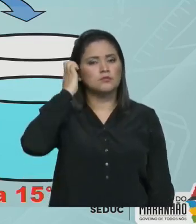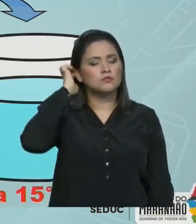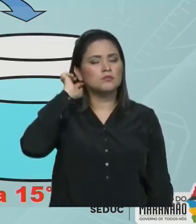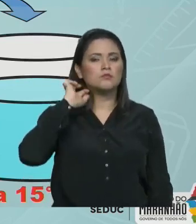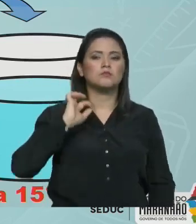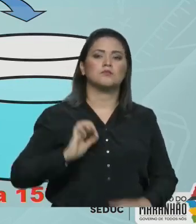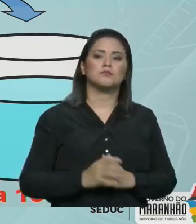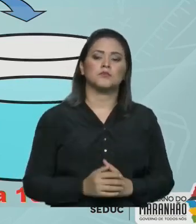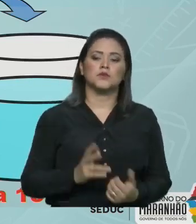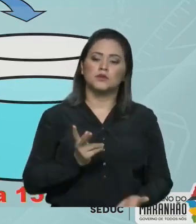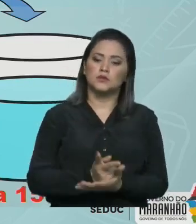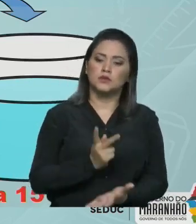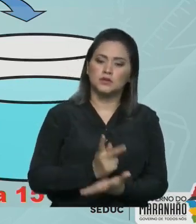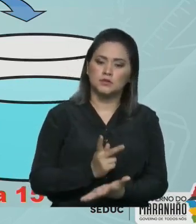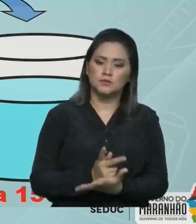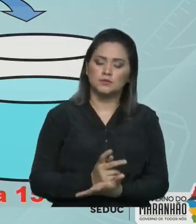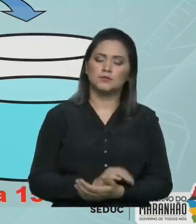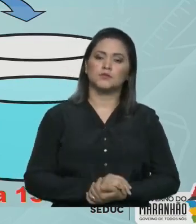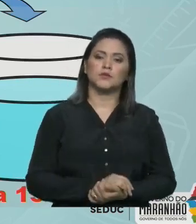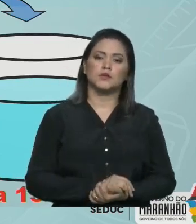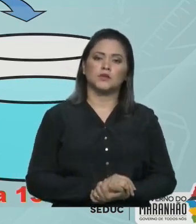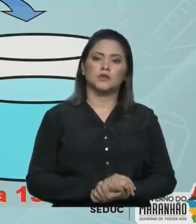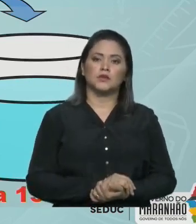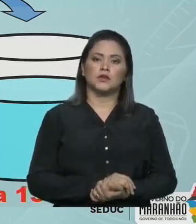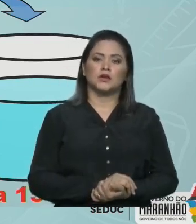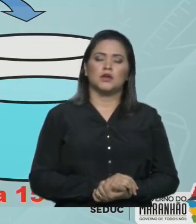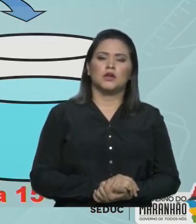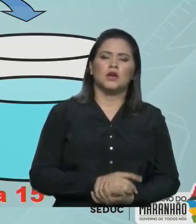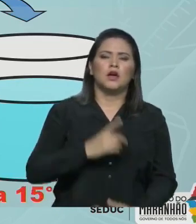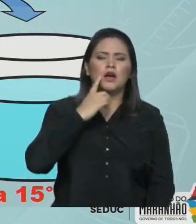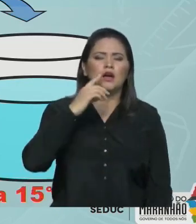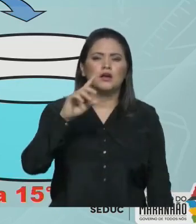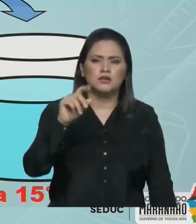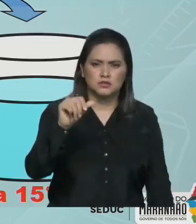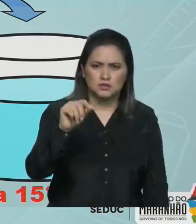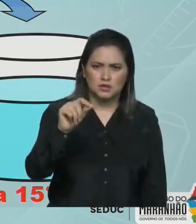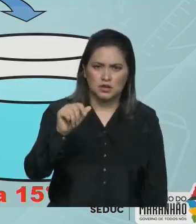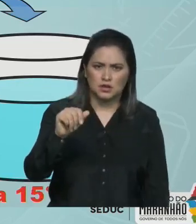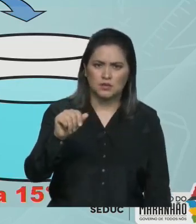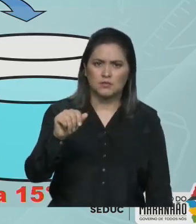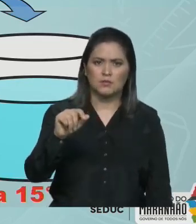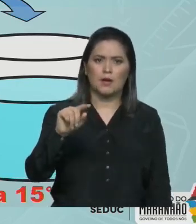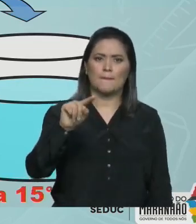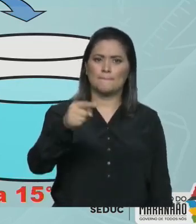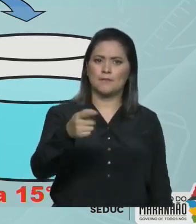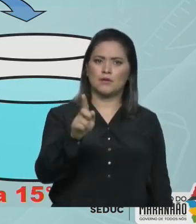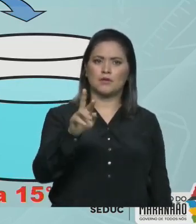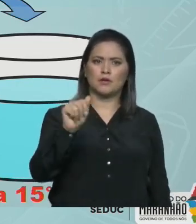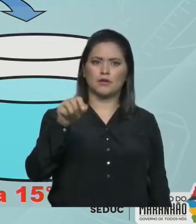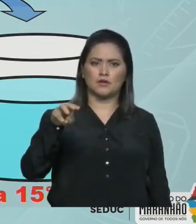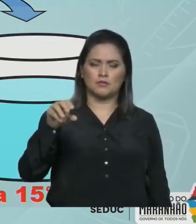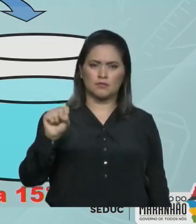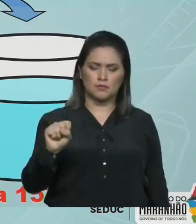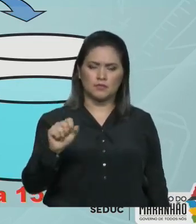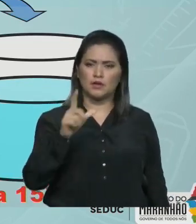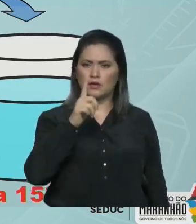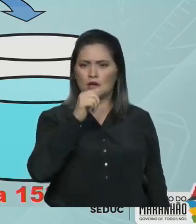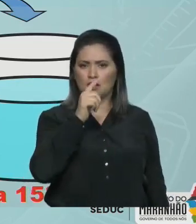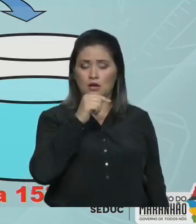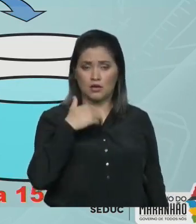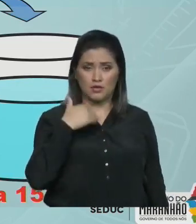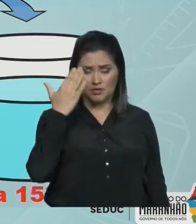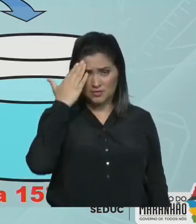Então no coeficiente Do sal de cozinha A 15 graus celsius Com mil gramas de água Eu sei Isso aqui foi